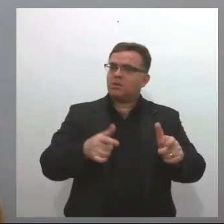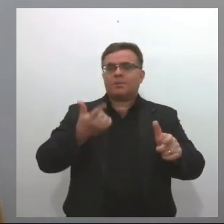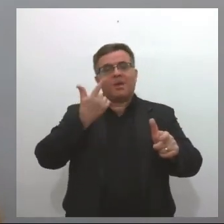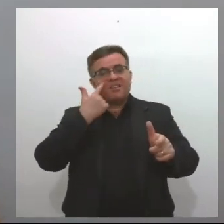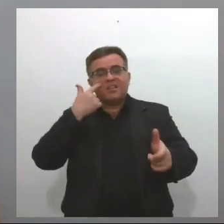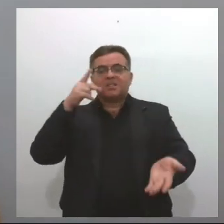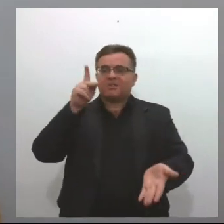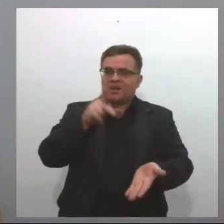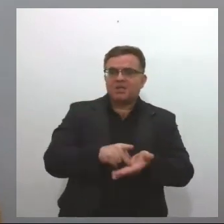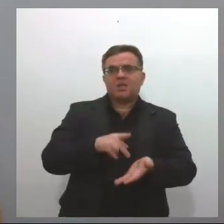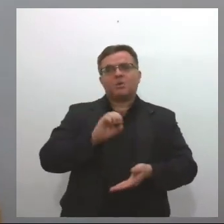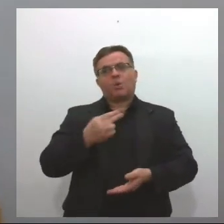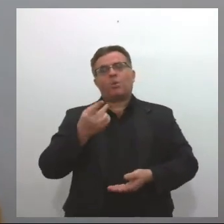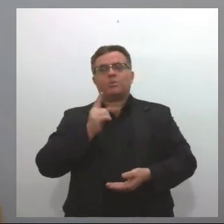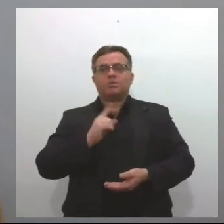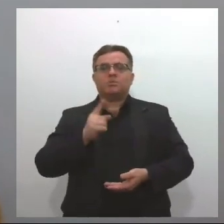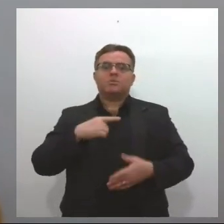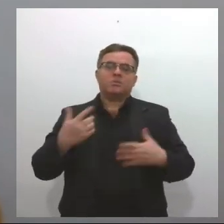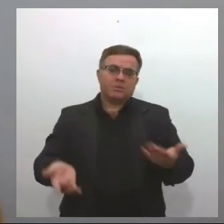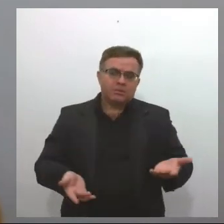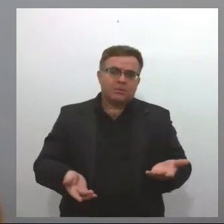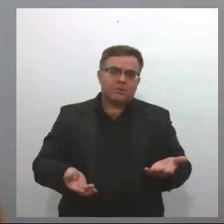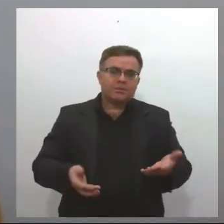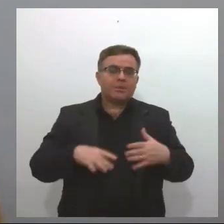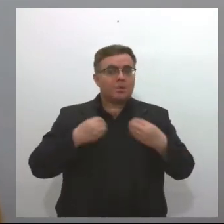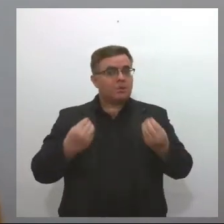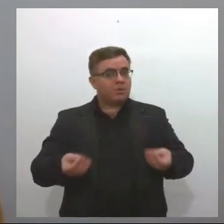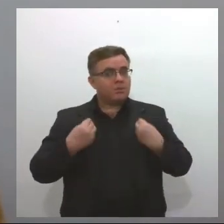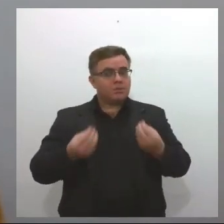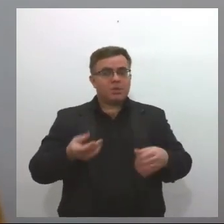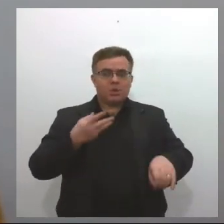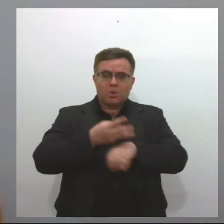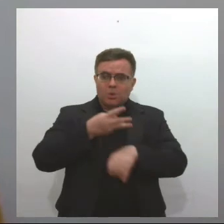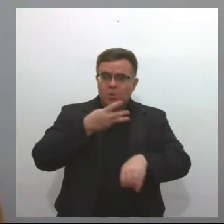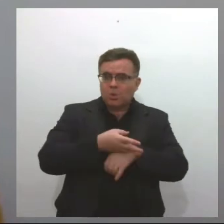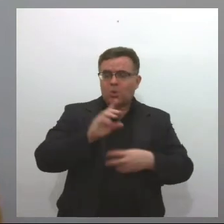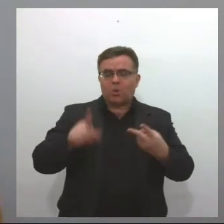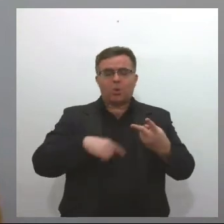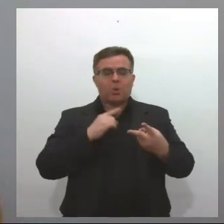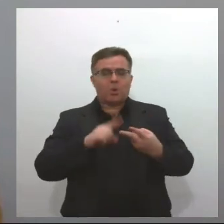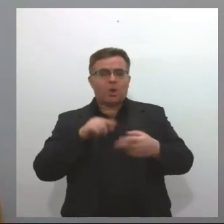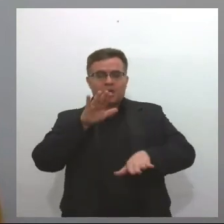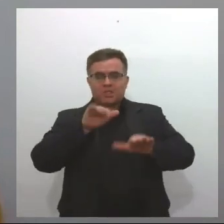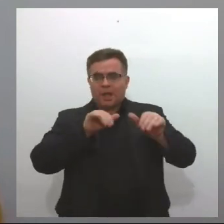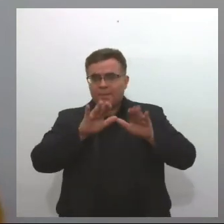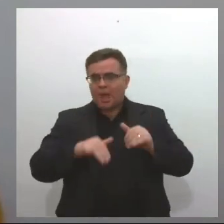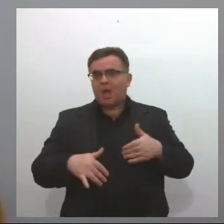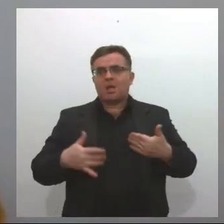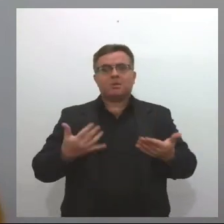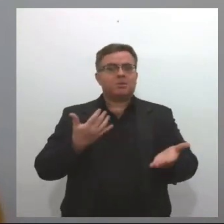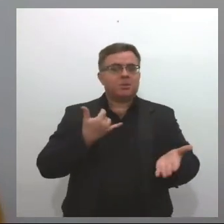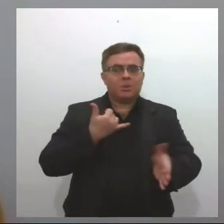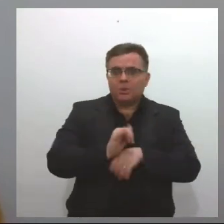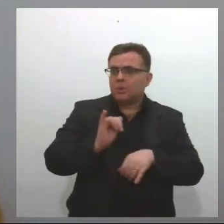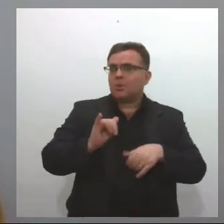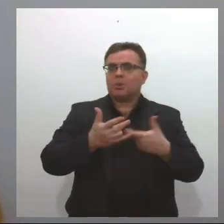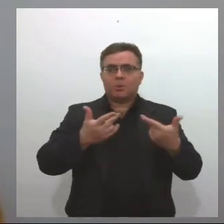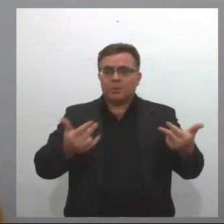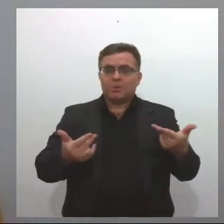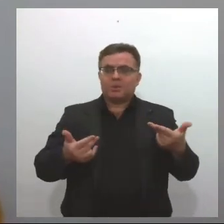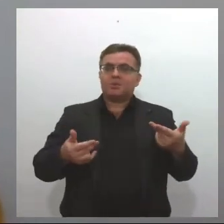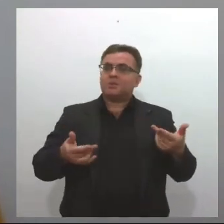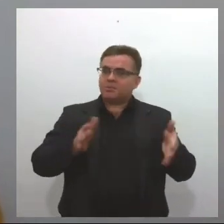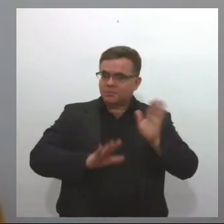verificar essa informação. Nunca retorne ligações que recebeu através de WhatsApp, ou chamadas perdidas, ou até mesmo números que recebem através de